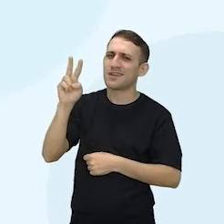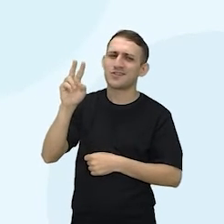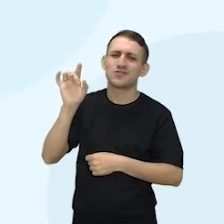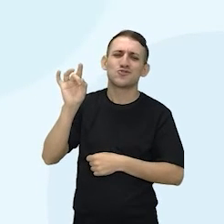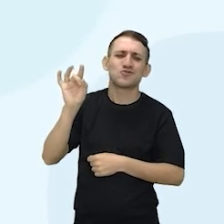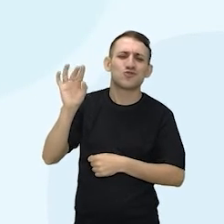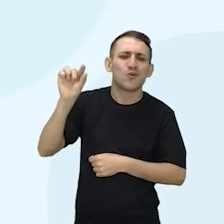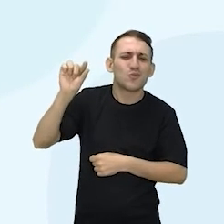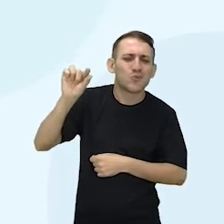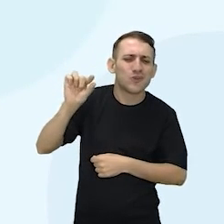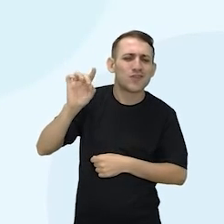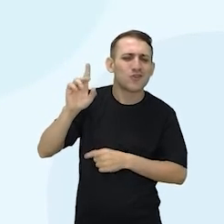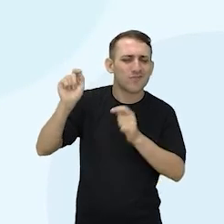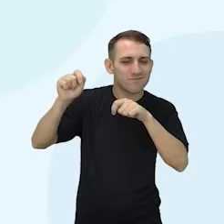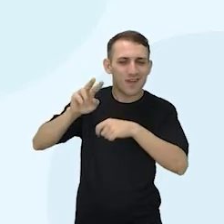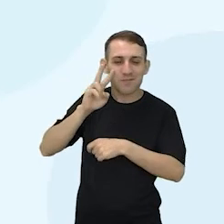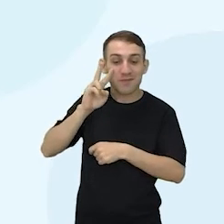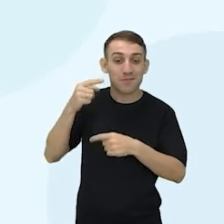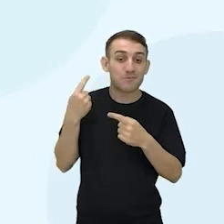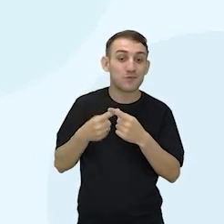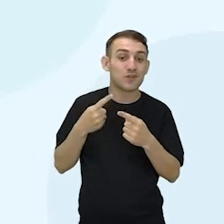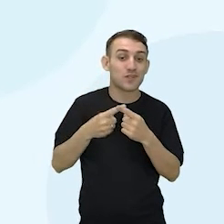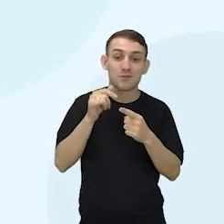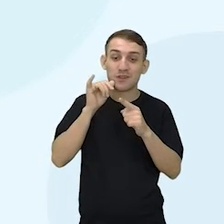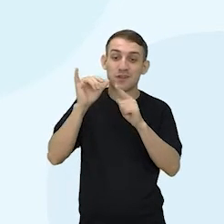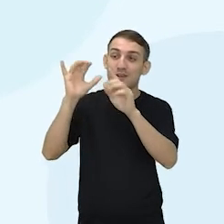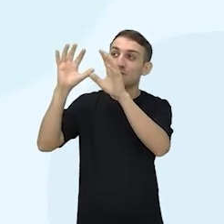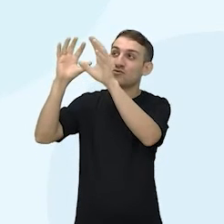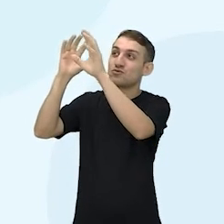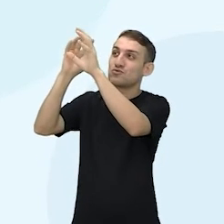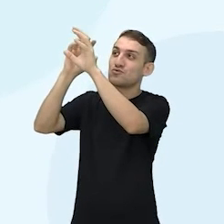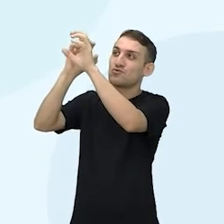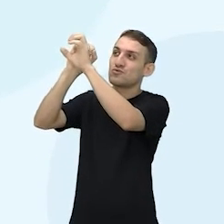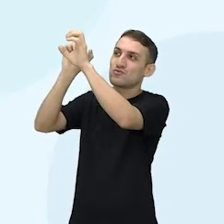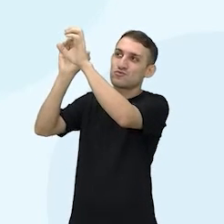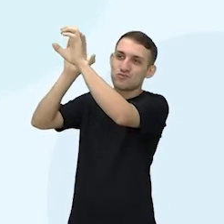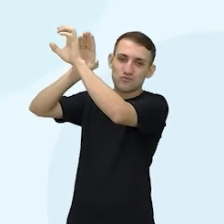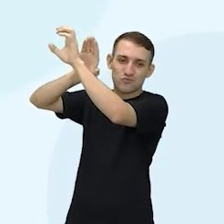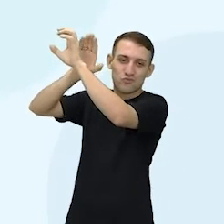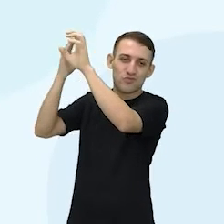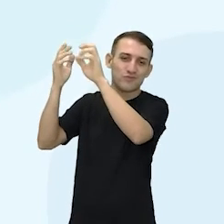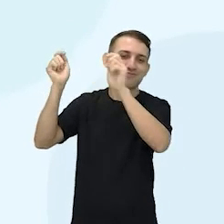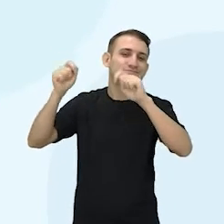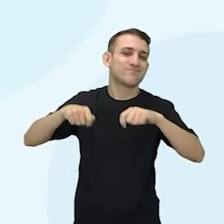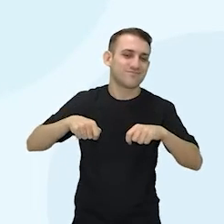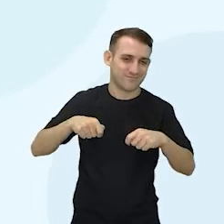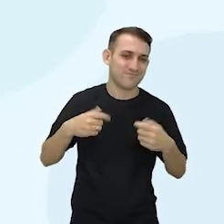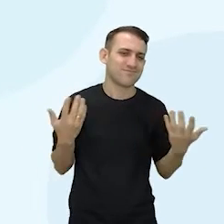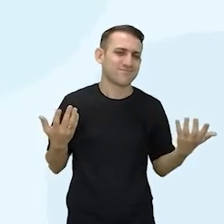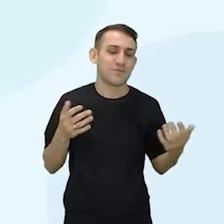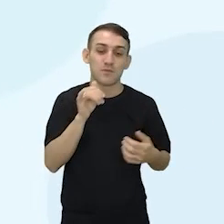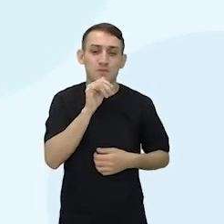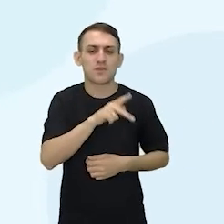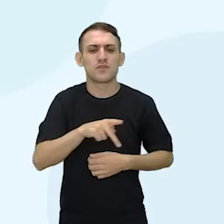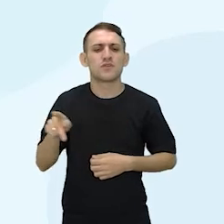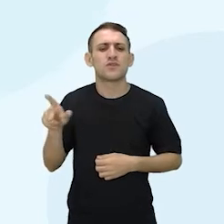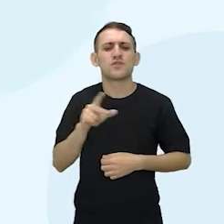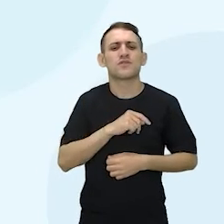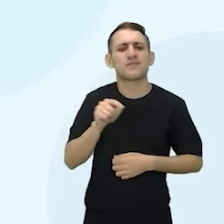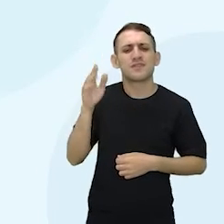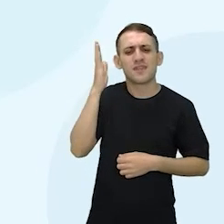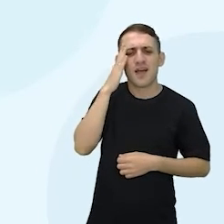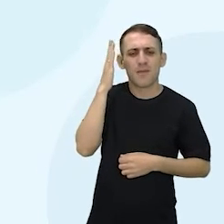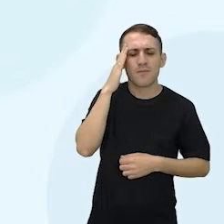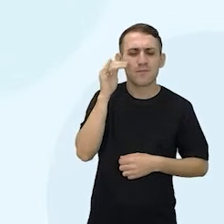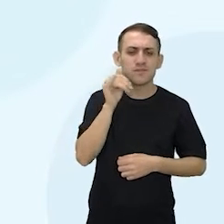filetinho. Só um filetinho, porque aí a sombra cresce. novo, né? Isso, ela está começando de novo. Ah, professora Juliana, você